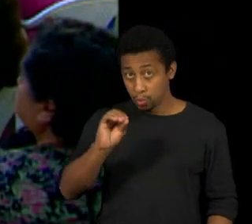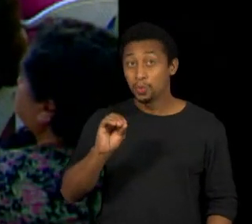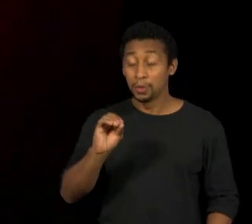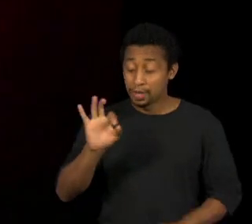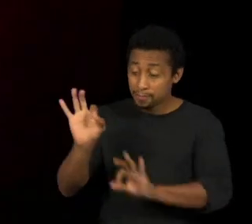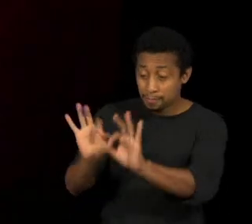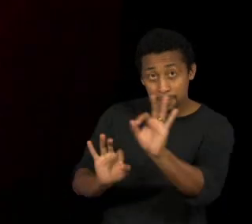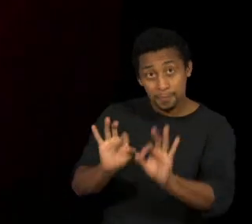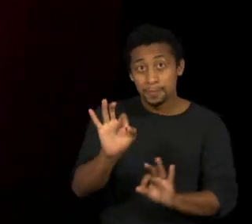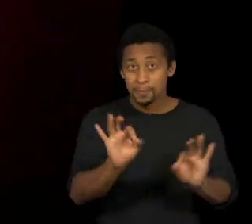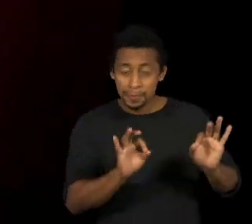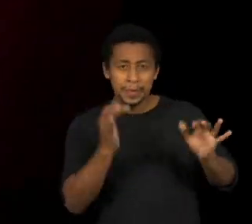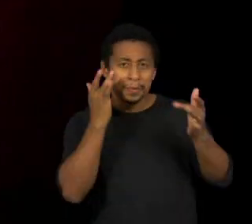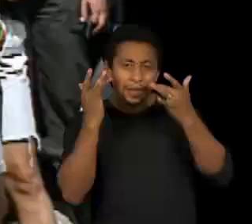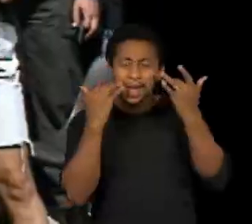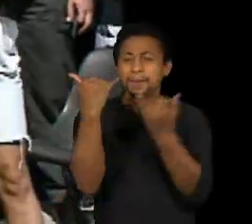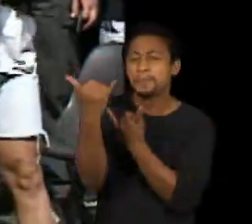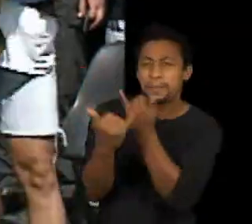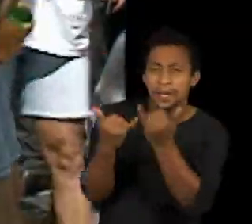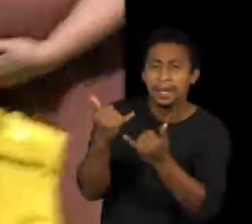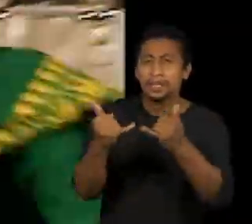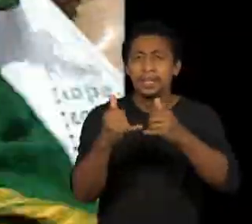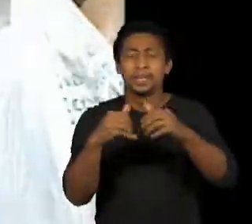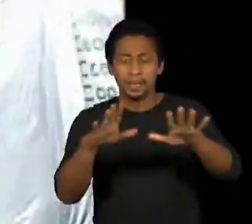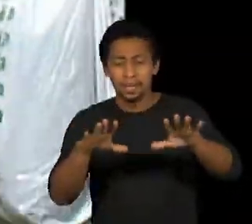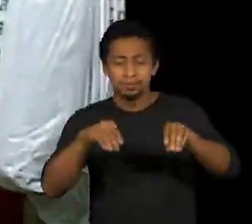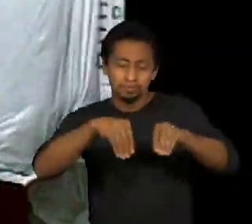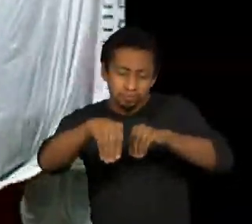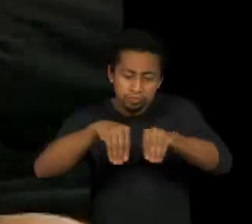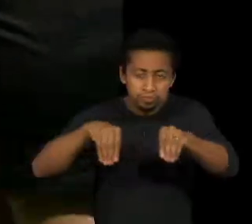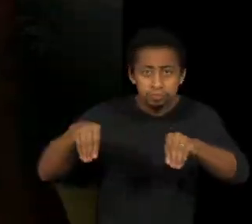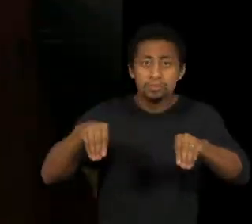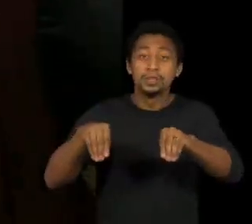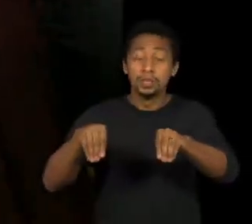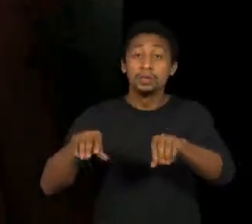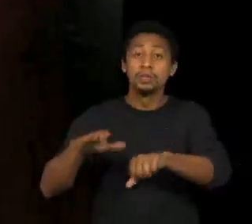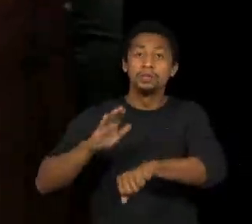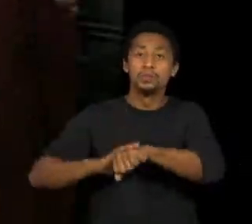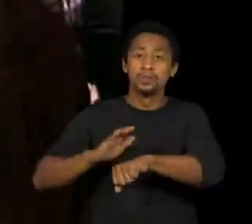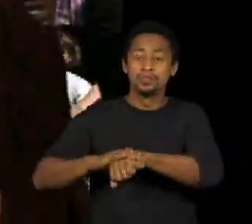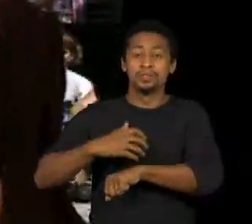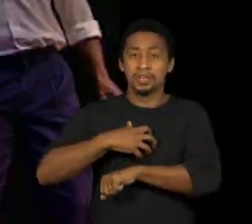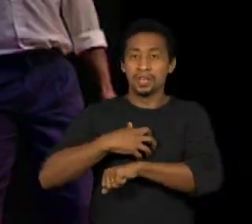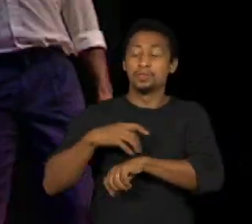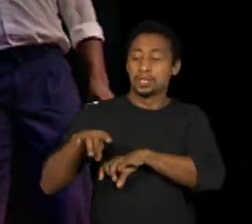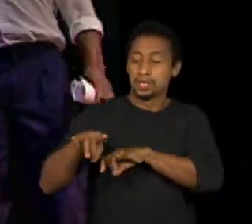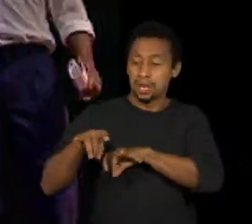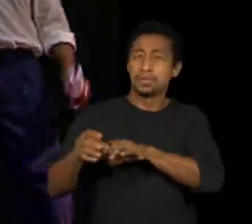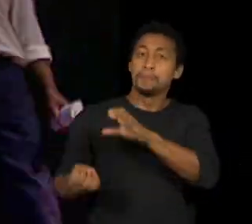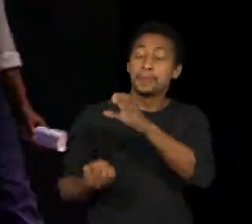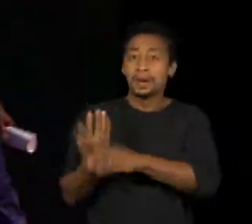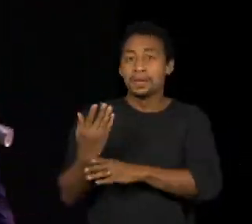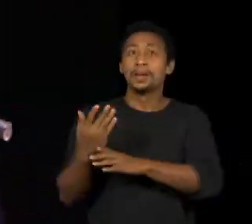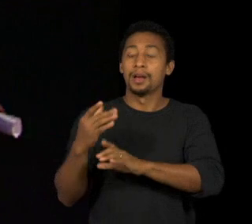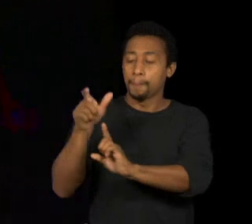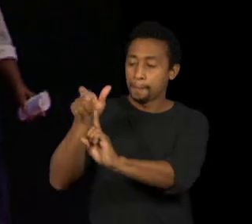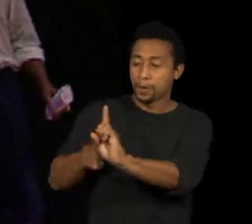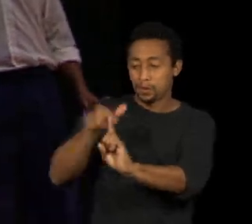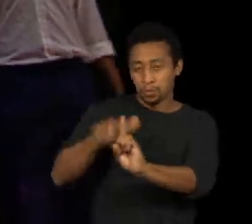exercícios, jogos e técnicas teatrais que têm como principais objetivos a criação de personagens, o acesso às